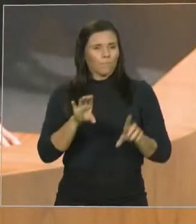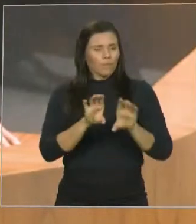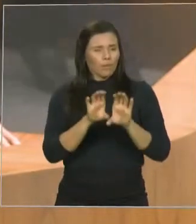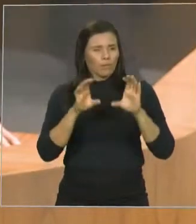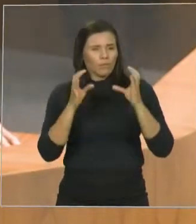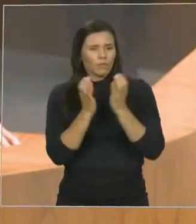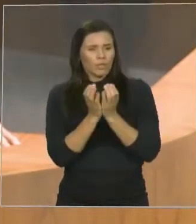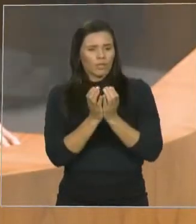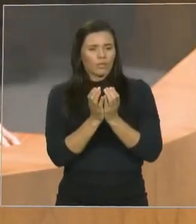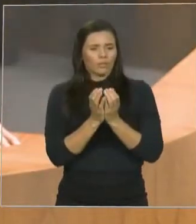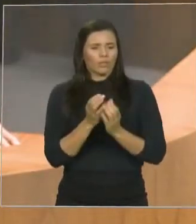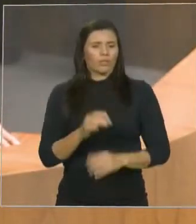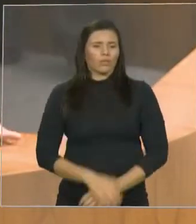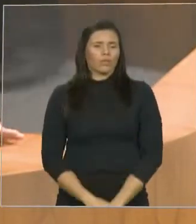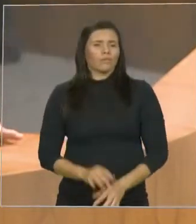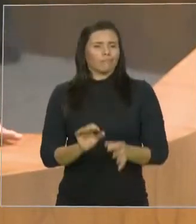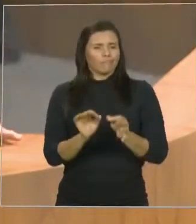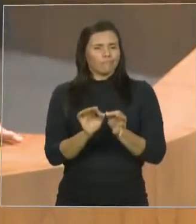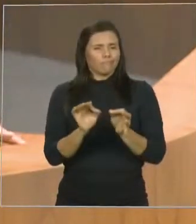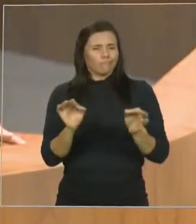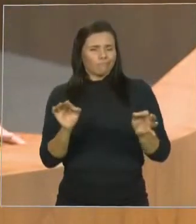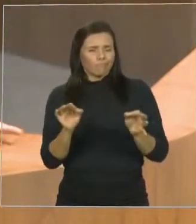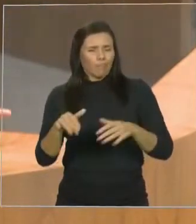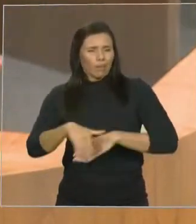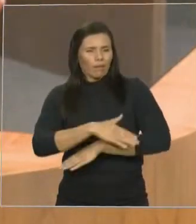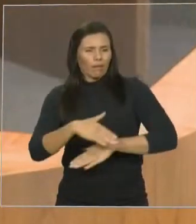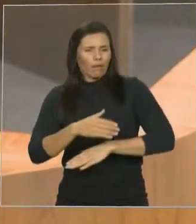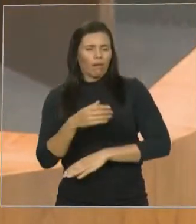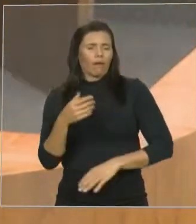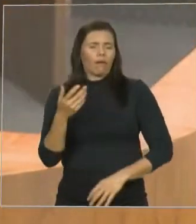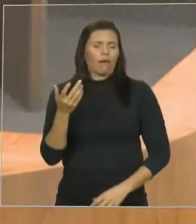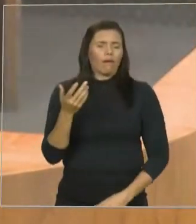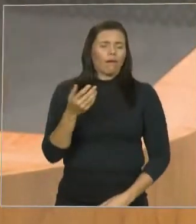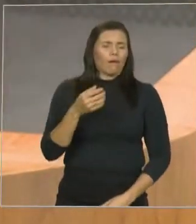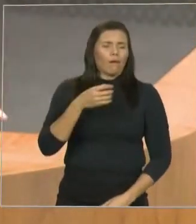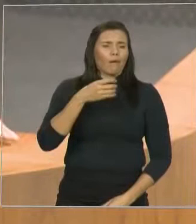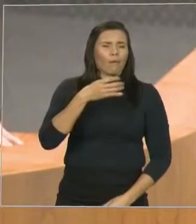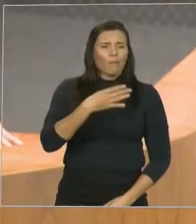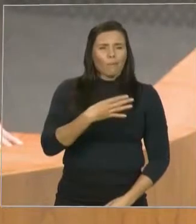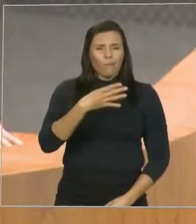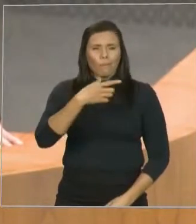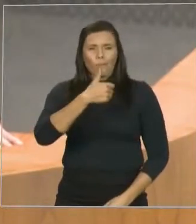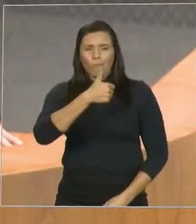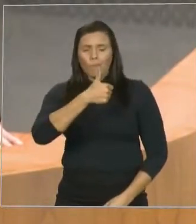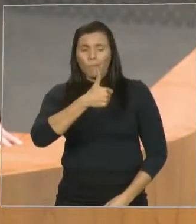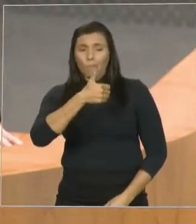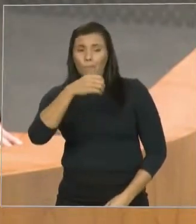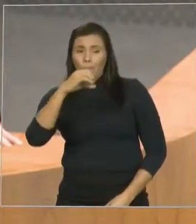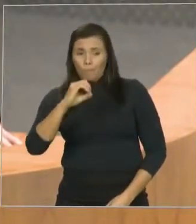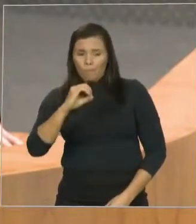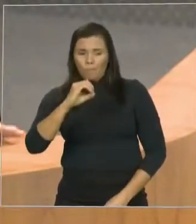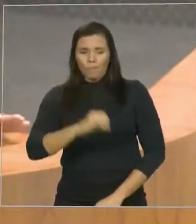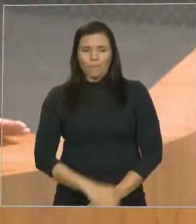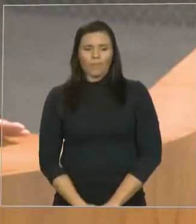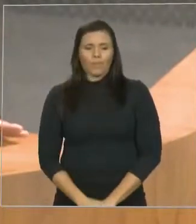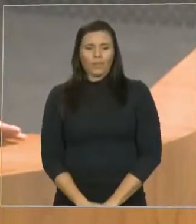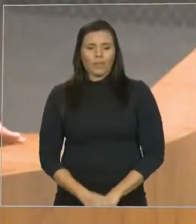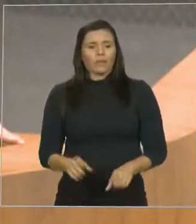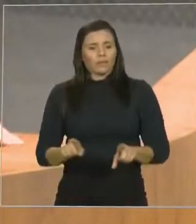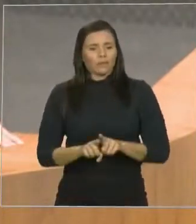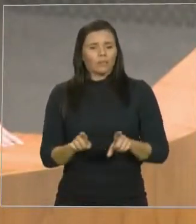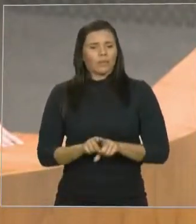410, foi a entrega de 105 cisternas aos